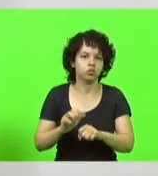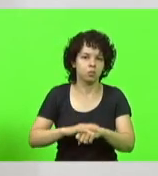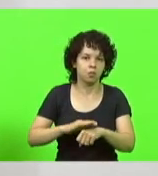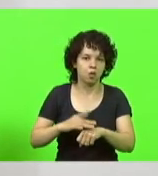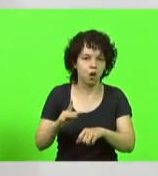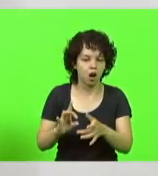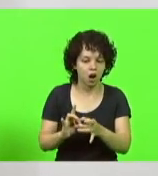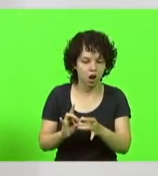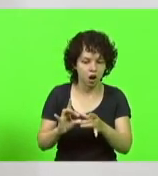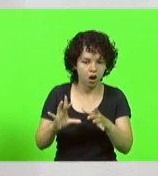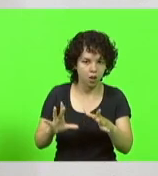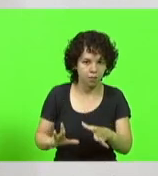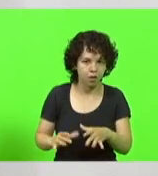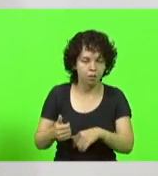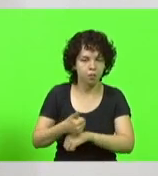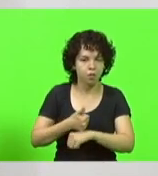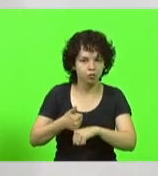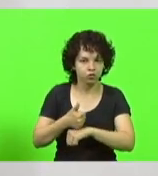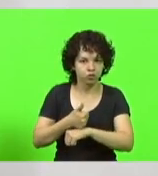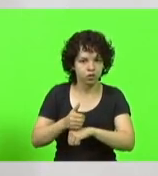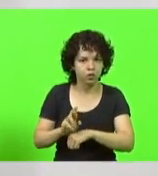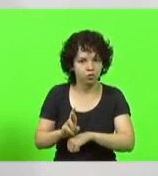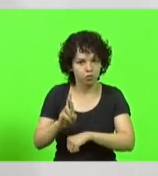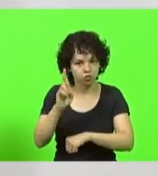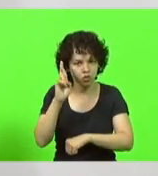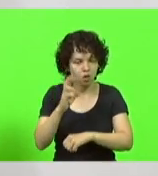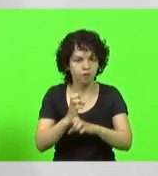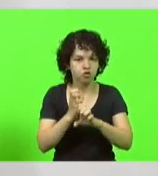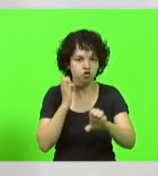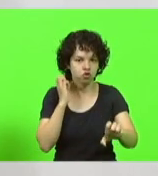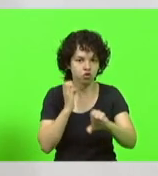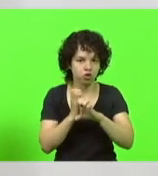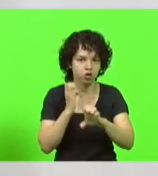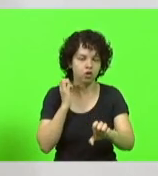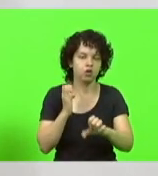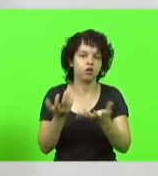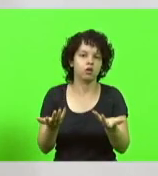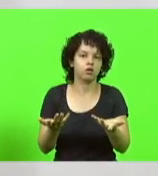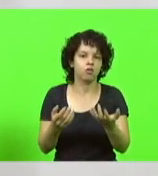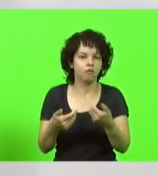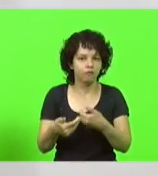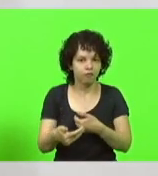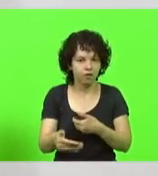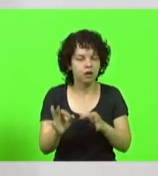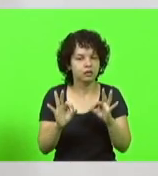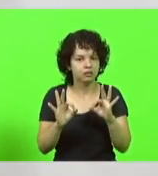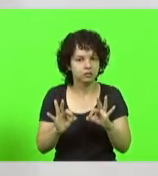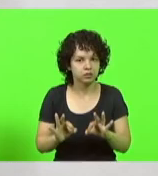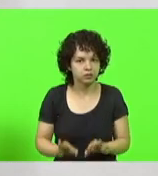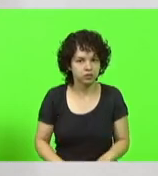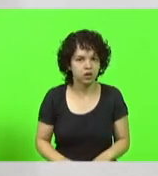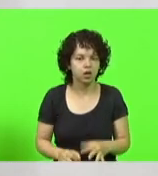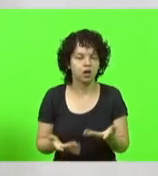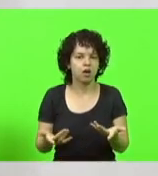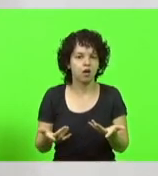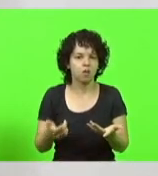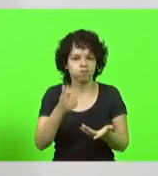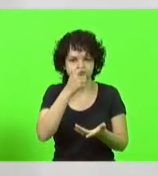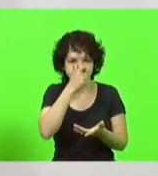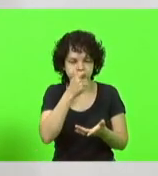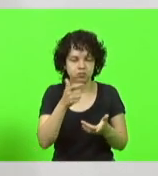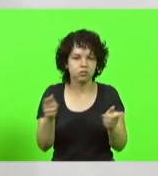ser liberada pelo profissional responsável, engenheiro, e isso vai com certeza desafogar os trabalhos, as